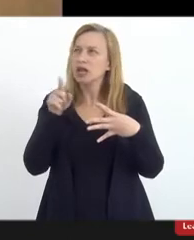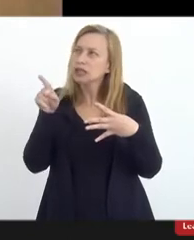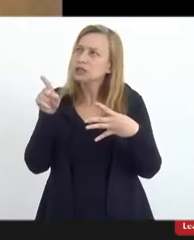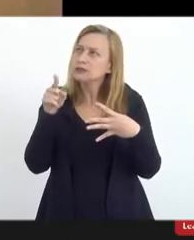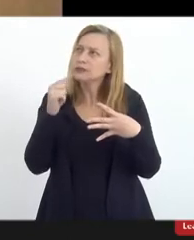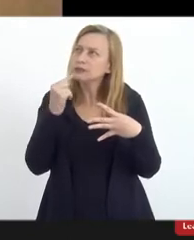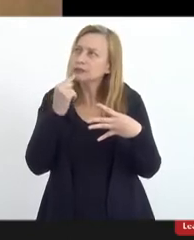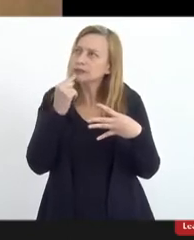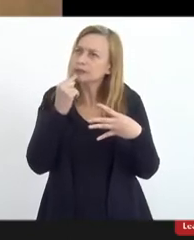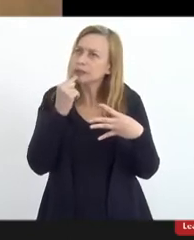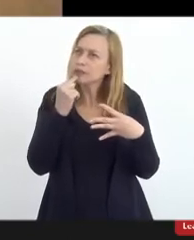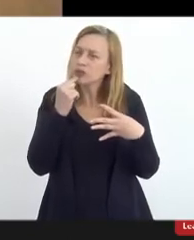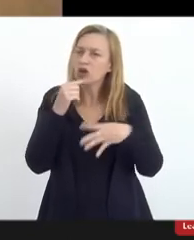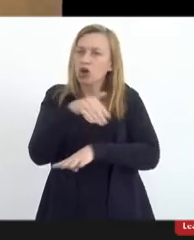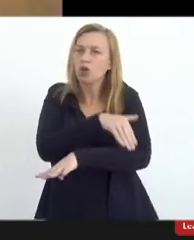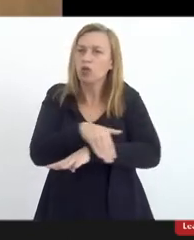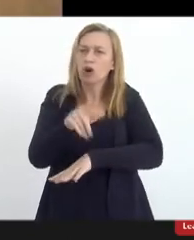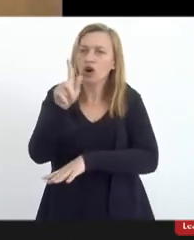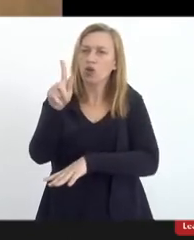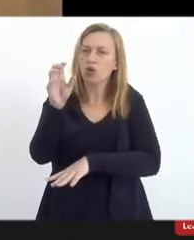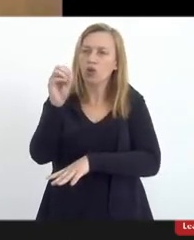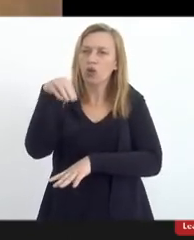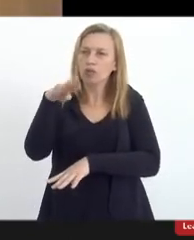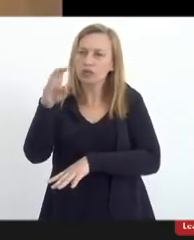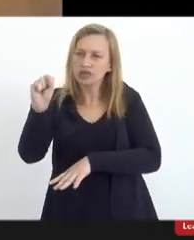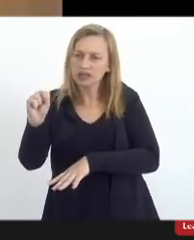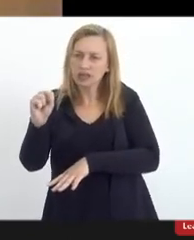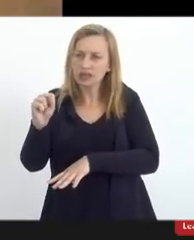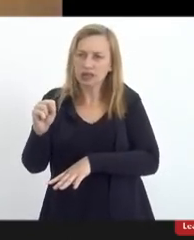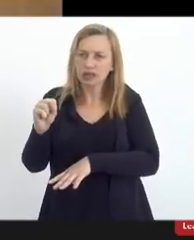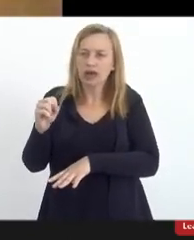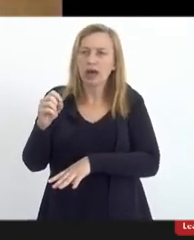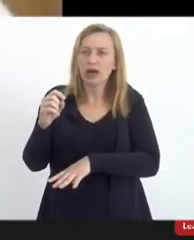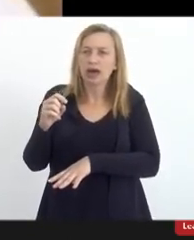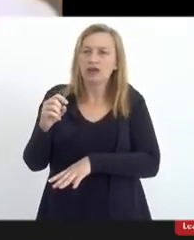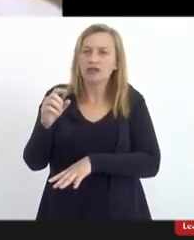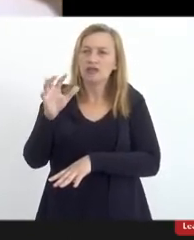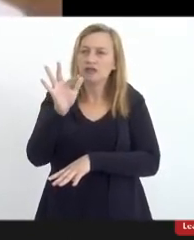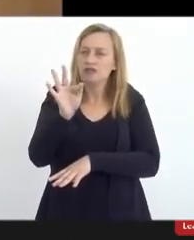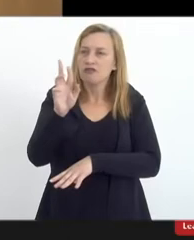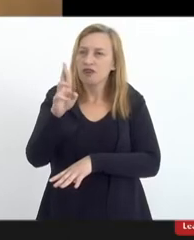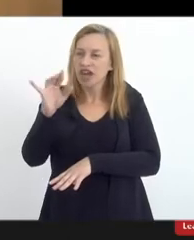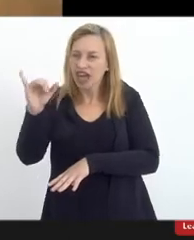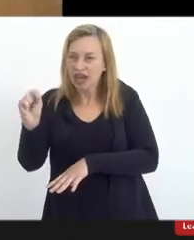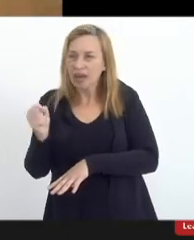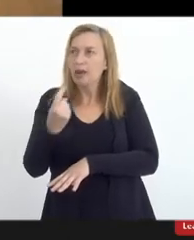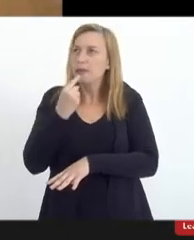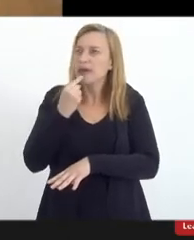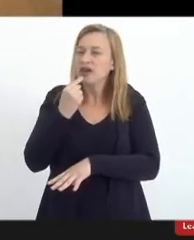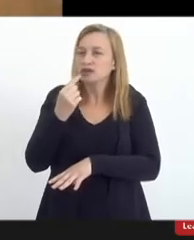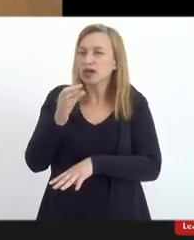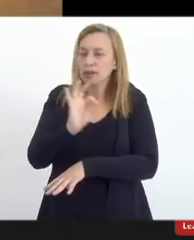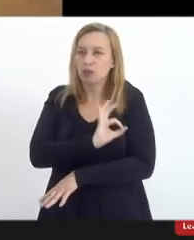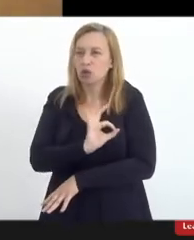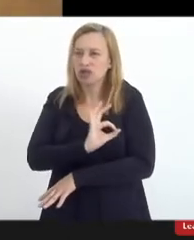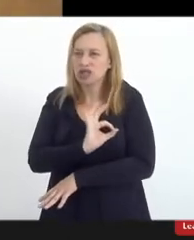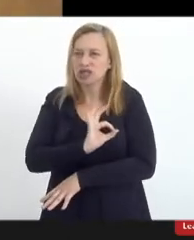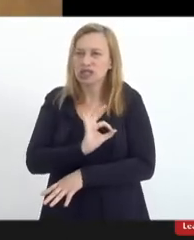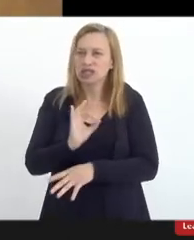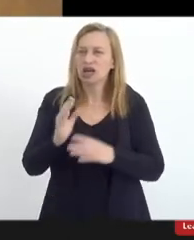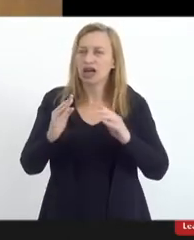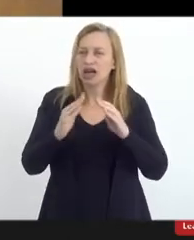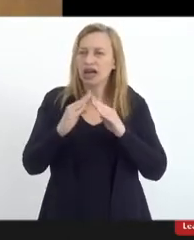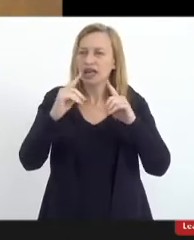na Rua Gomes Freire, perto da chefia de polícia, o templo da